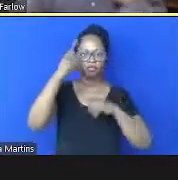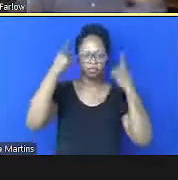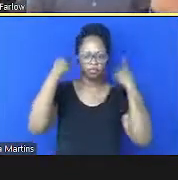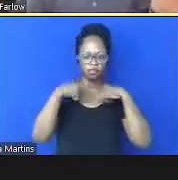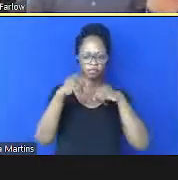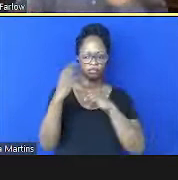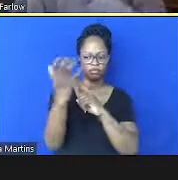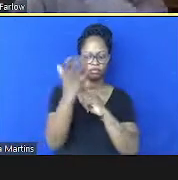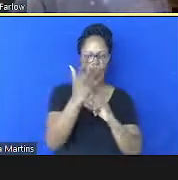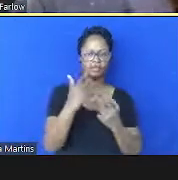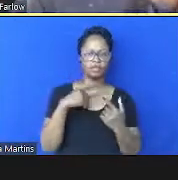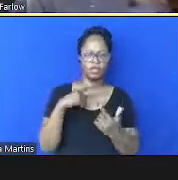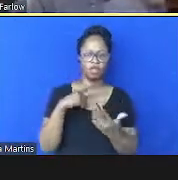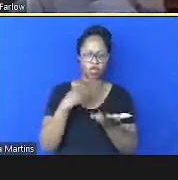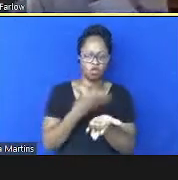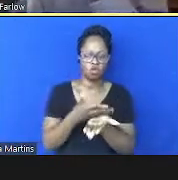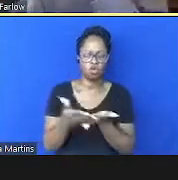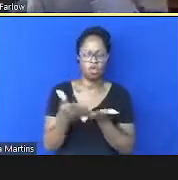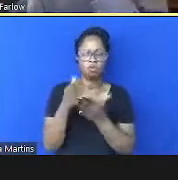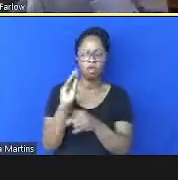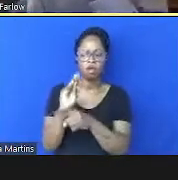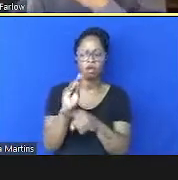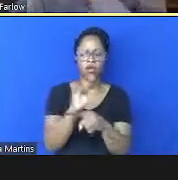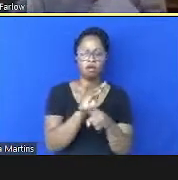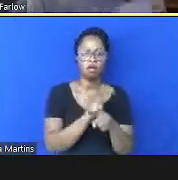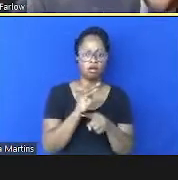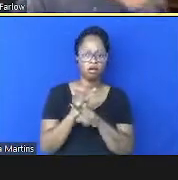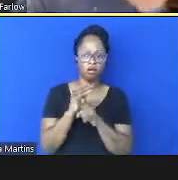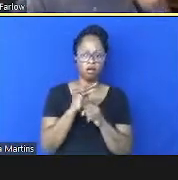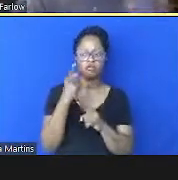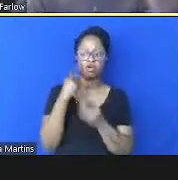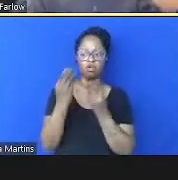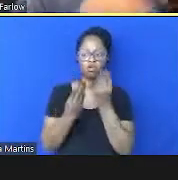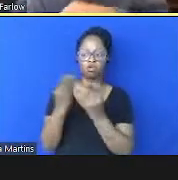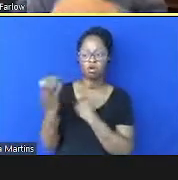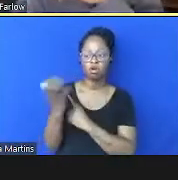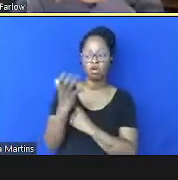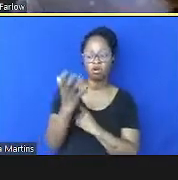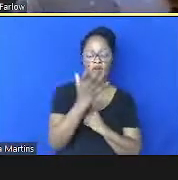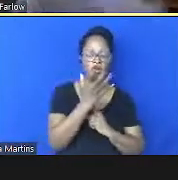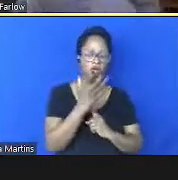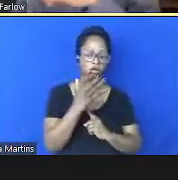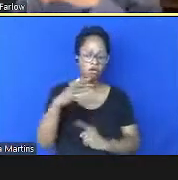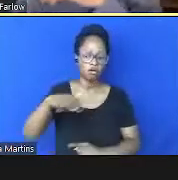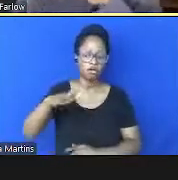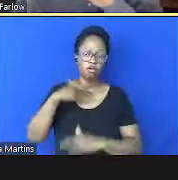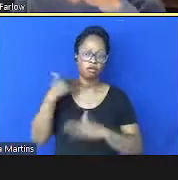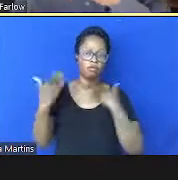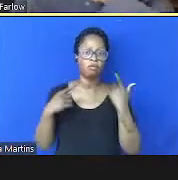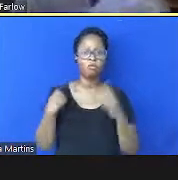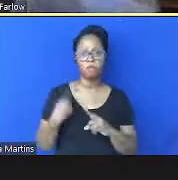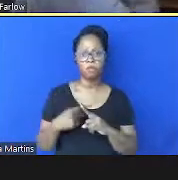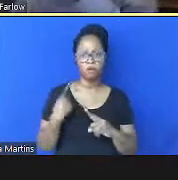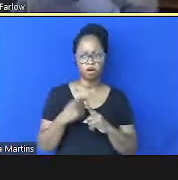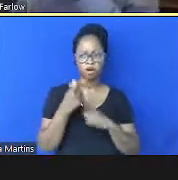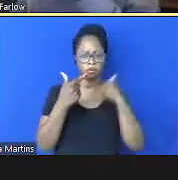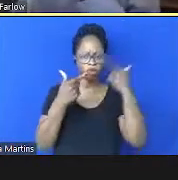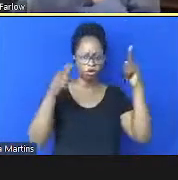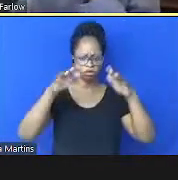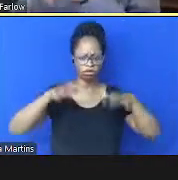então a gente pode começar a traçar as contribuições da mortalidade para outras áreas